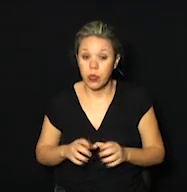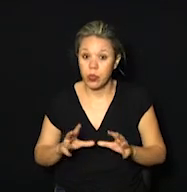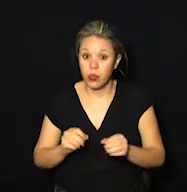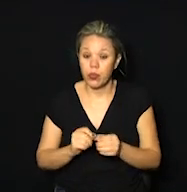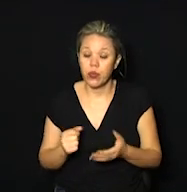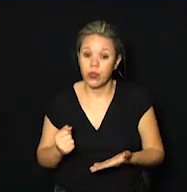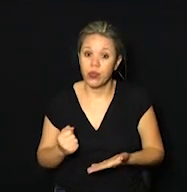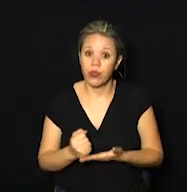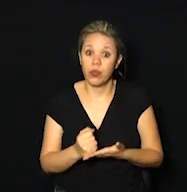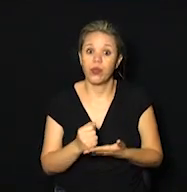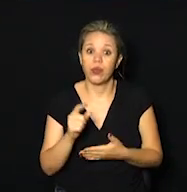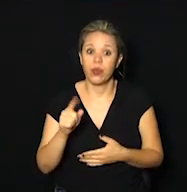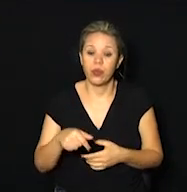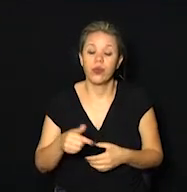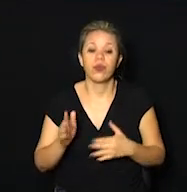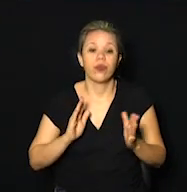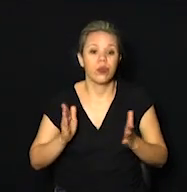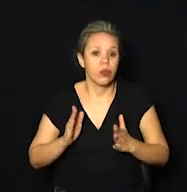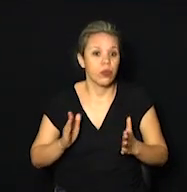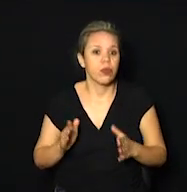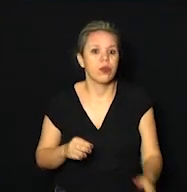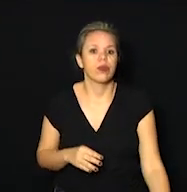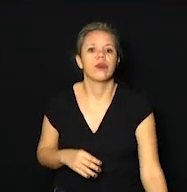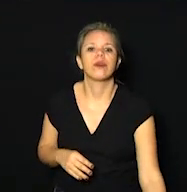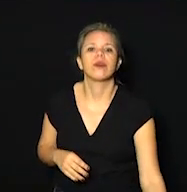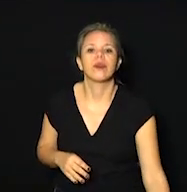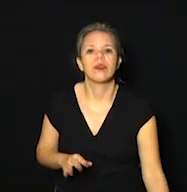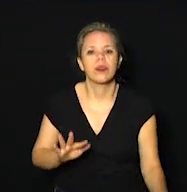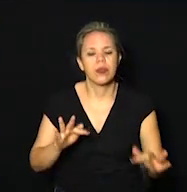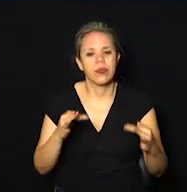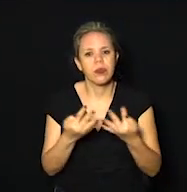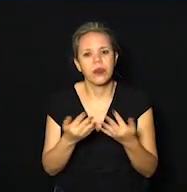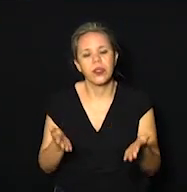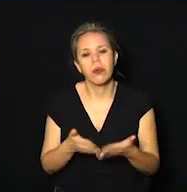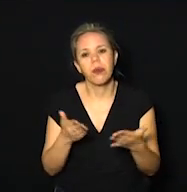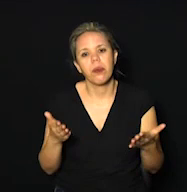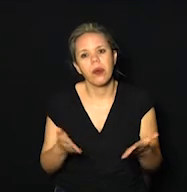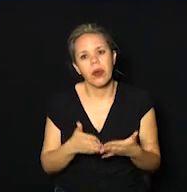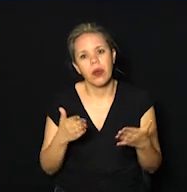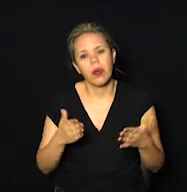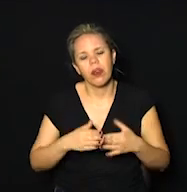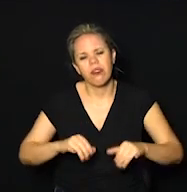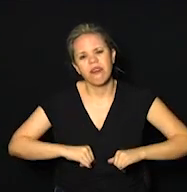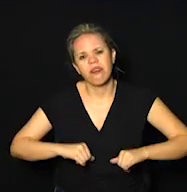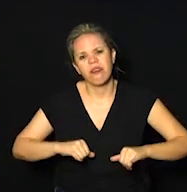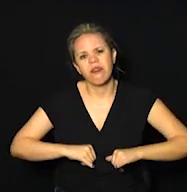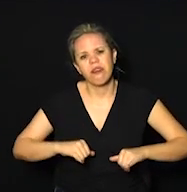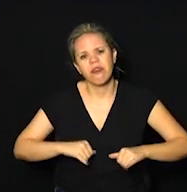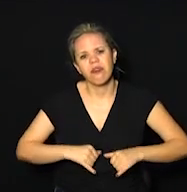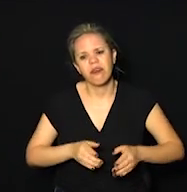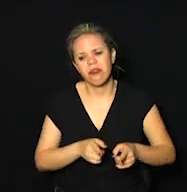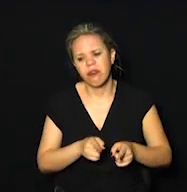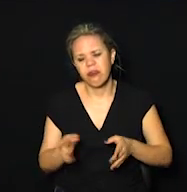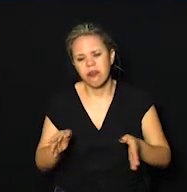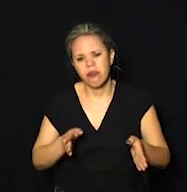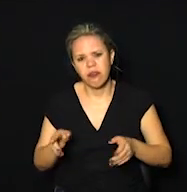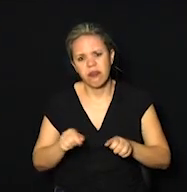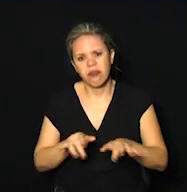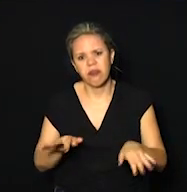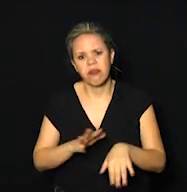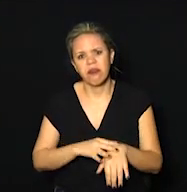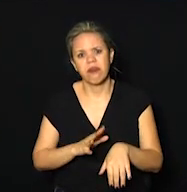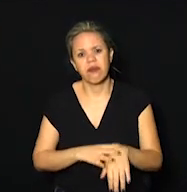arrecadado nessa carreata vai ser para a família carente, que está sofrendo aí durante este período de pandemia.